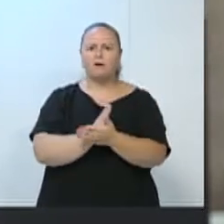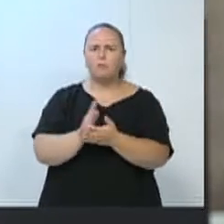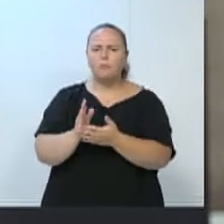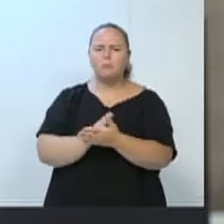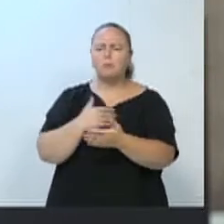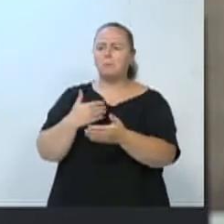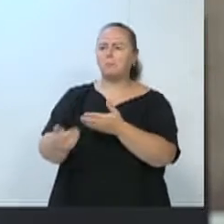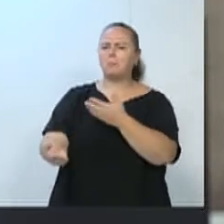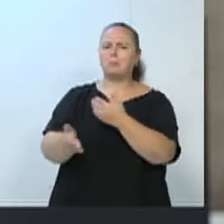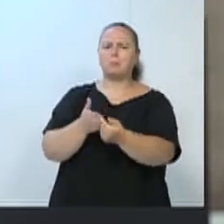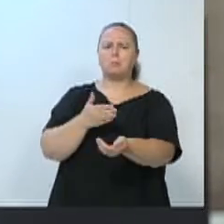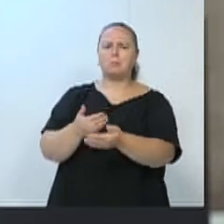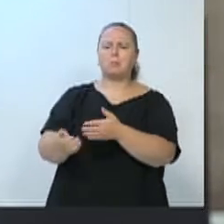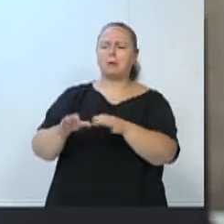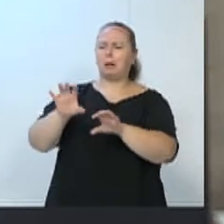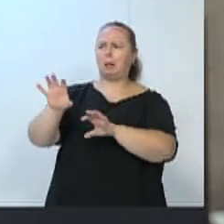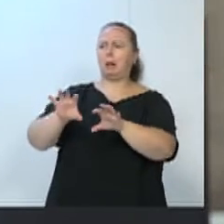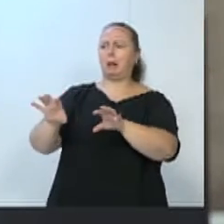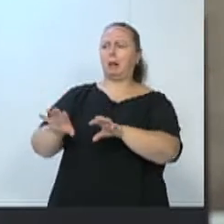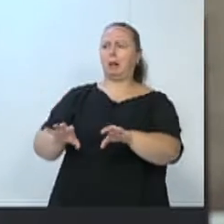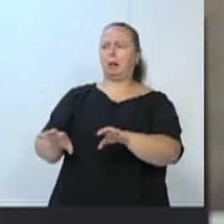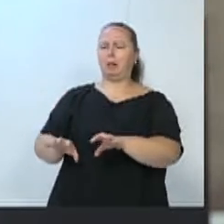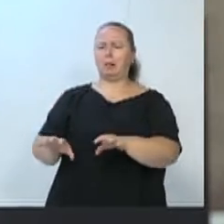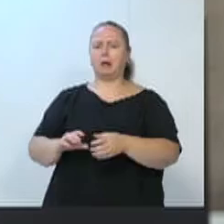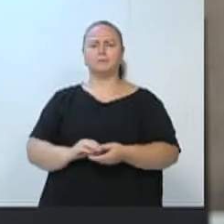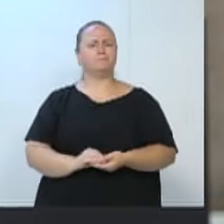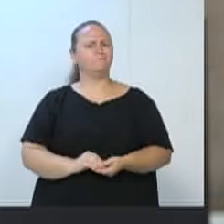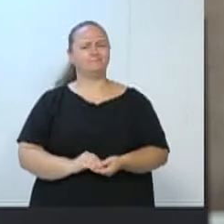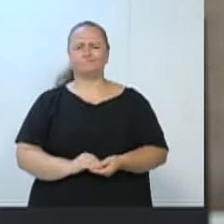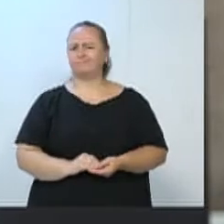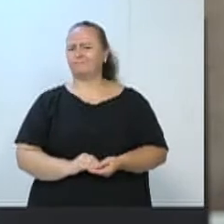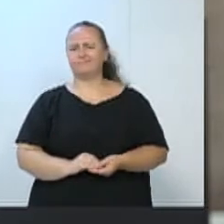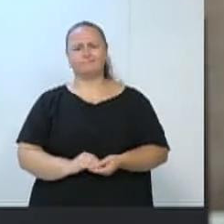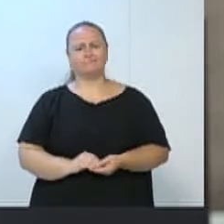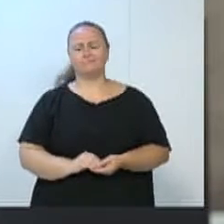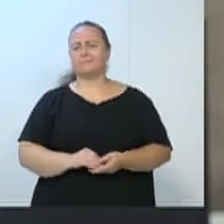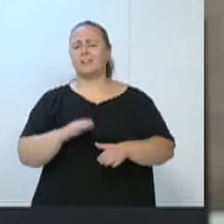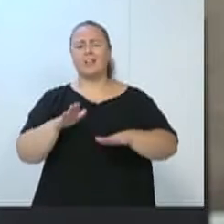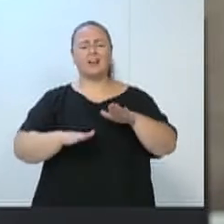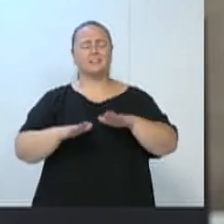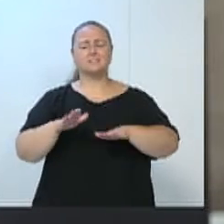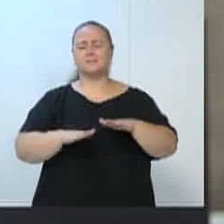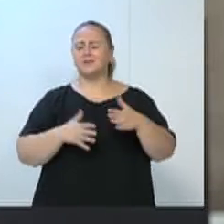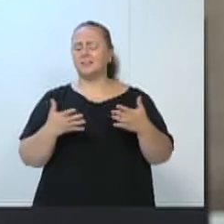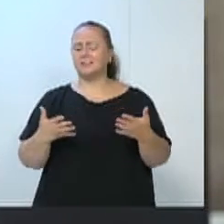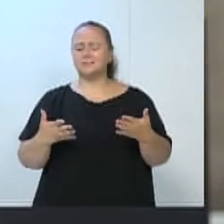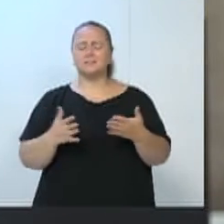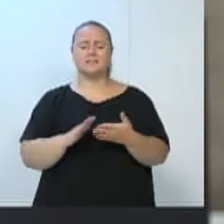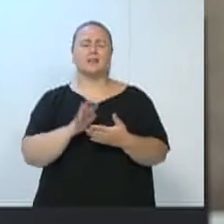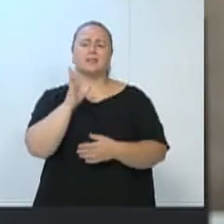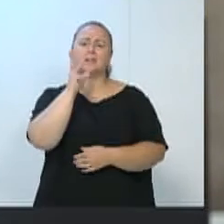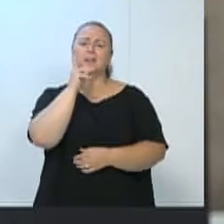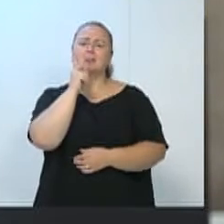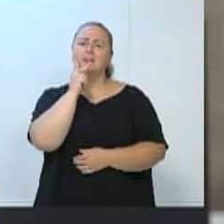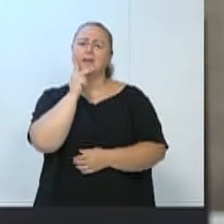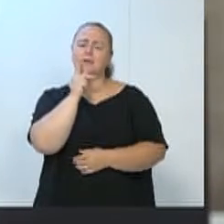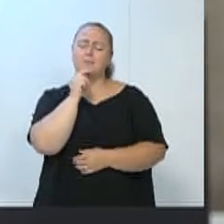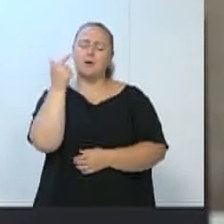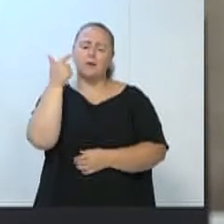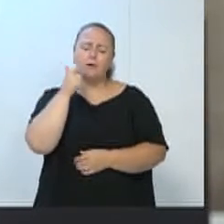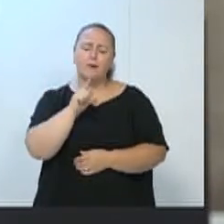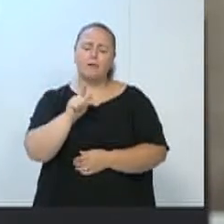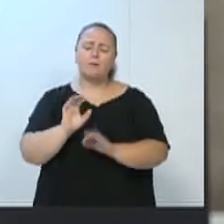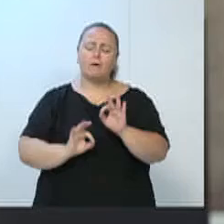tudo espalhado e realmente às vezes fazem uma fresagem de um pavimento e demoram até voltar esse pavimento. E